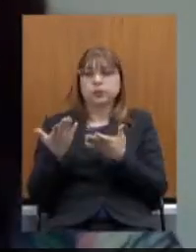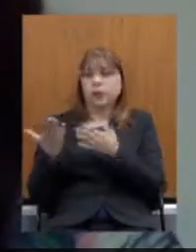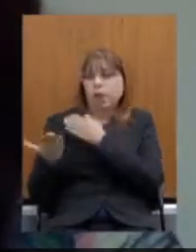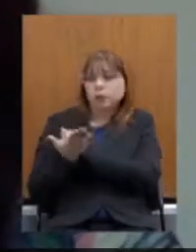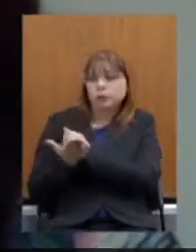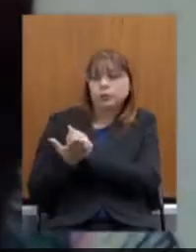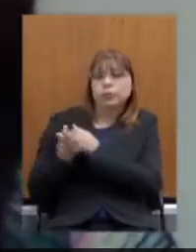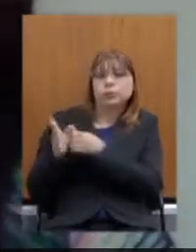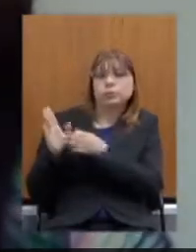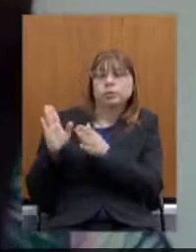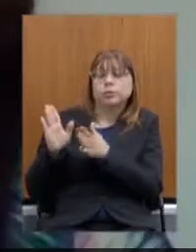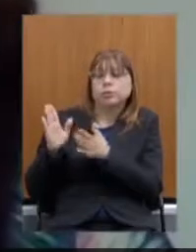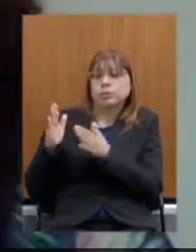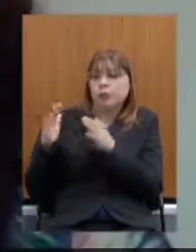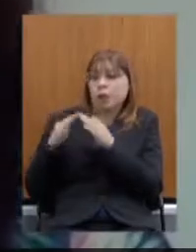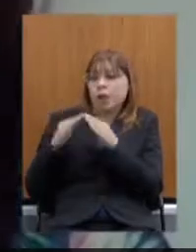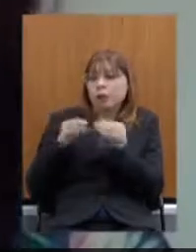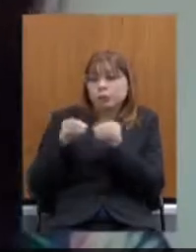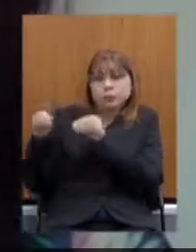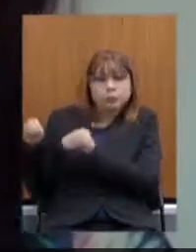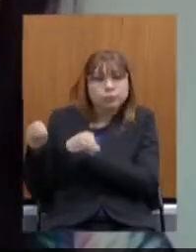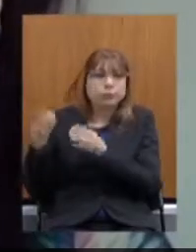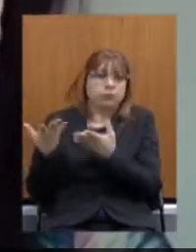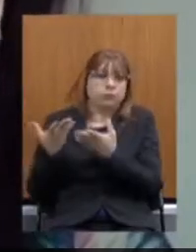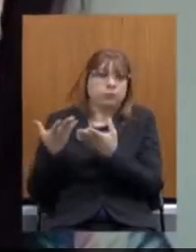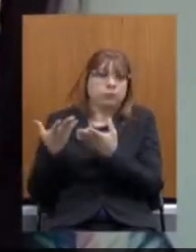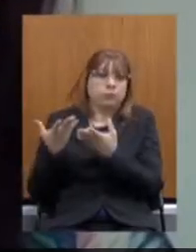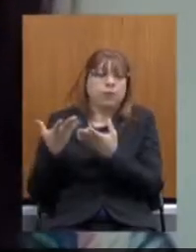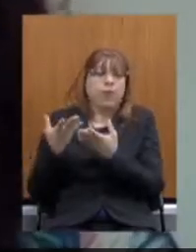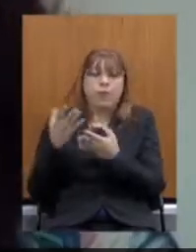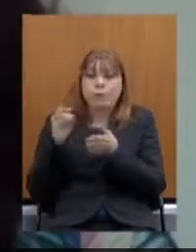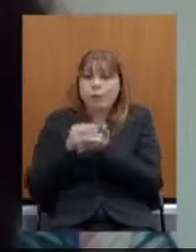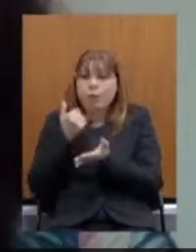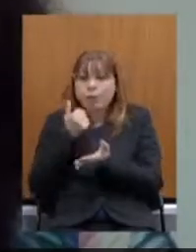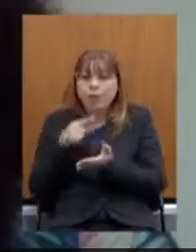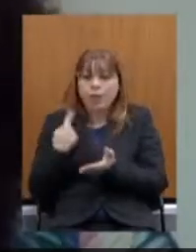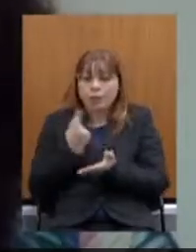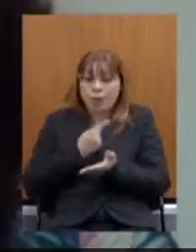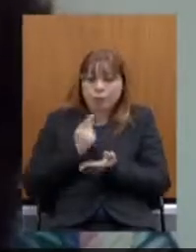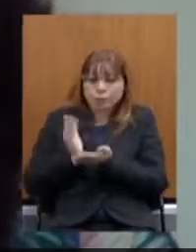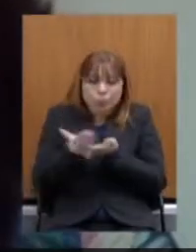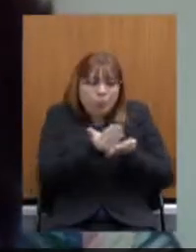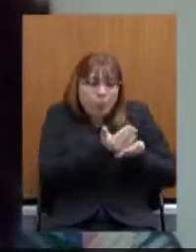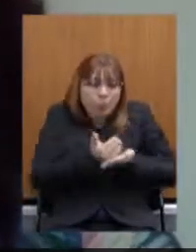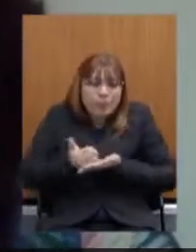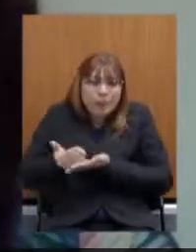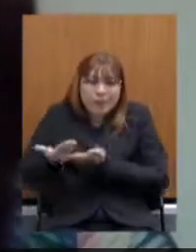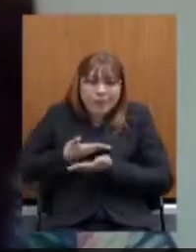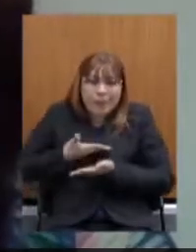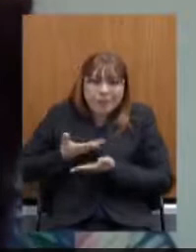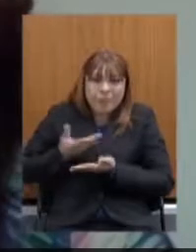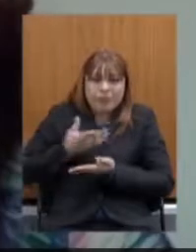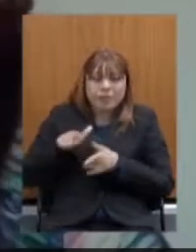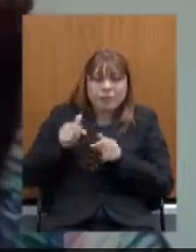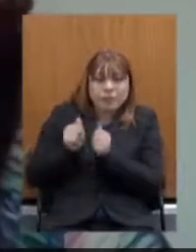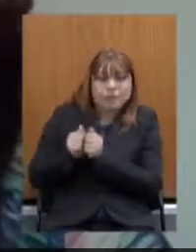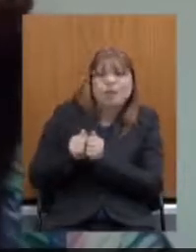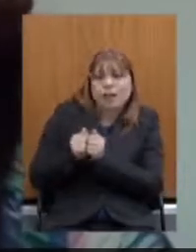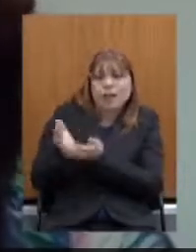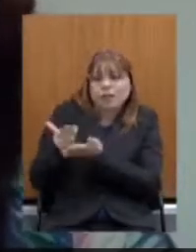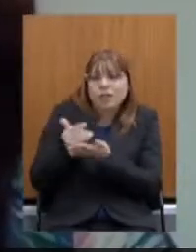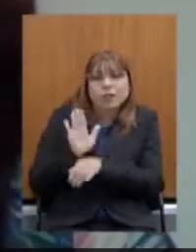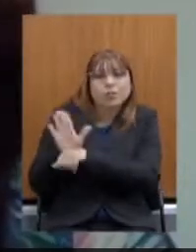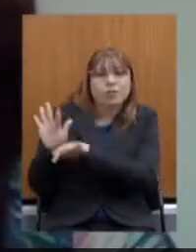faltava até comida, e nós fazíamos a vaquinha para comprar a cesta básica. É esse o quadro que o governo quer